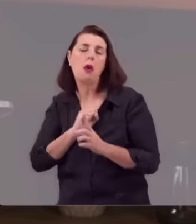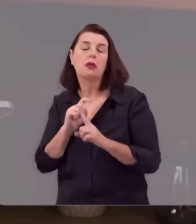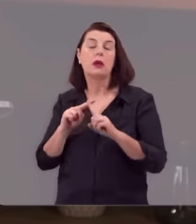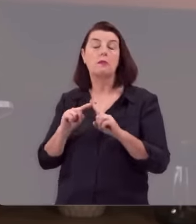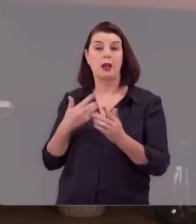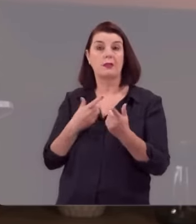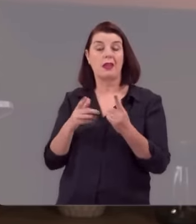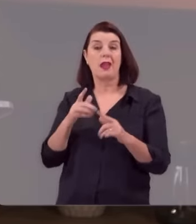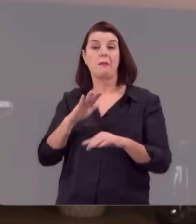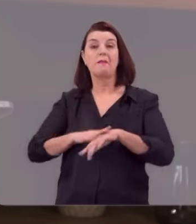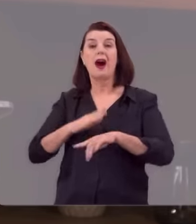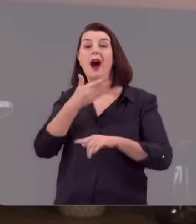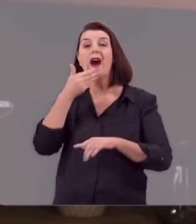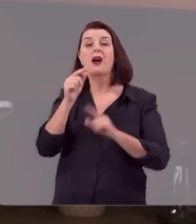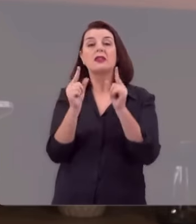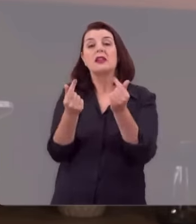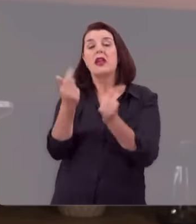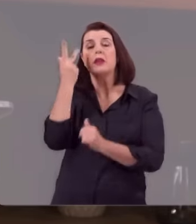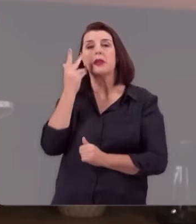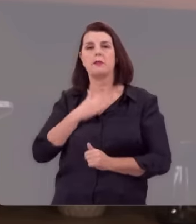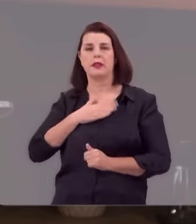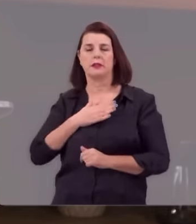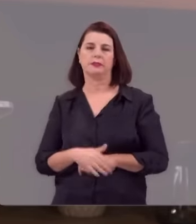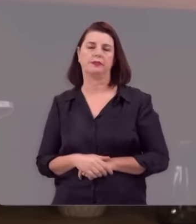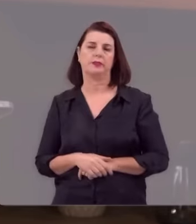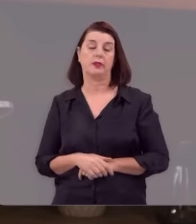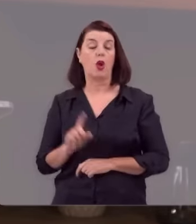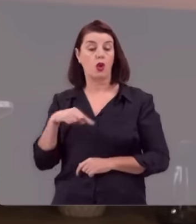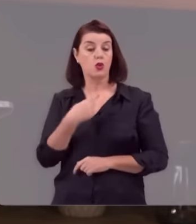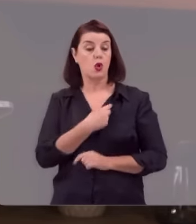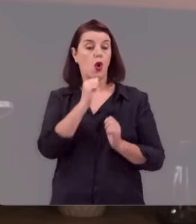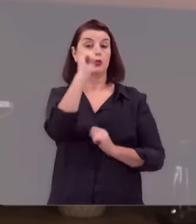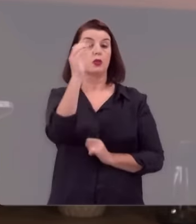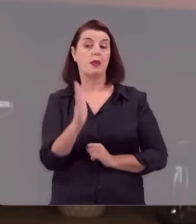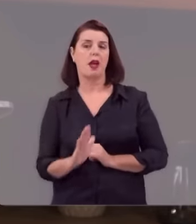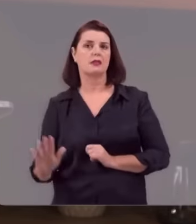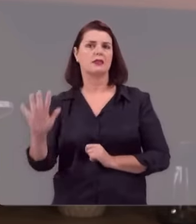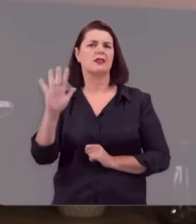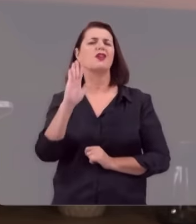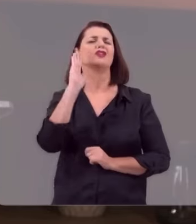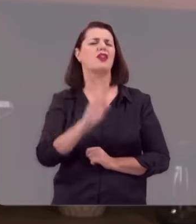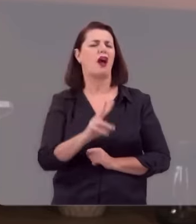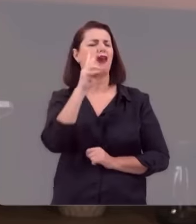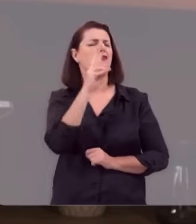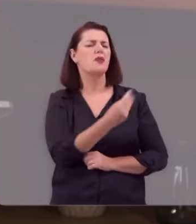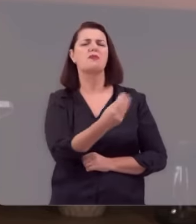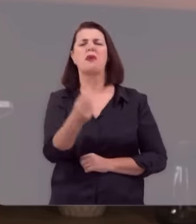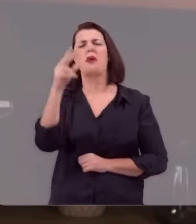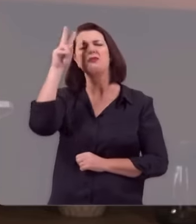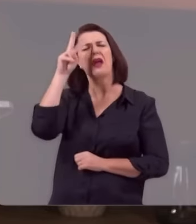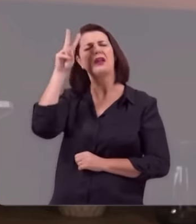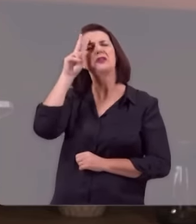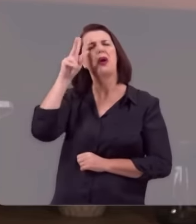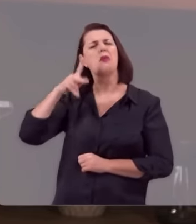porque querem levar vantagem. Nós, no Brasil, escutamos já tantas histórias assim, de